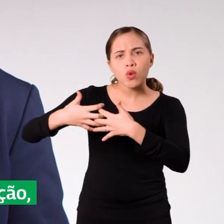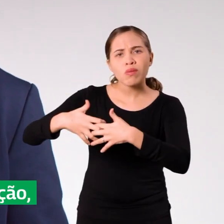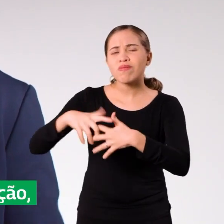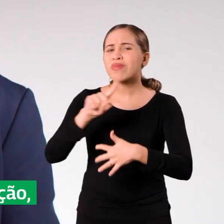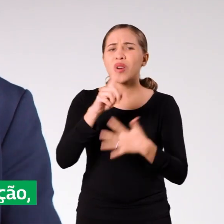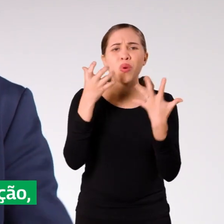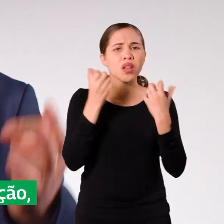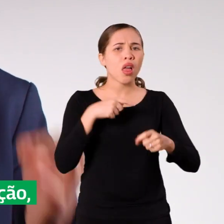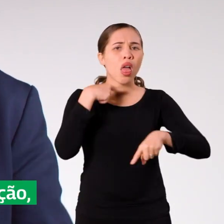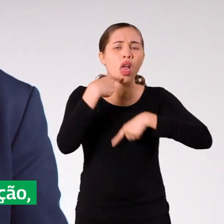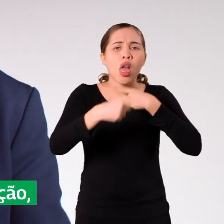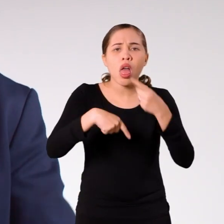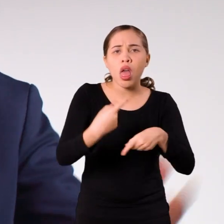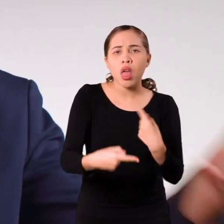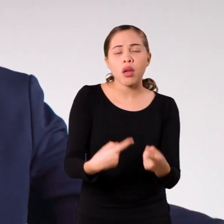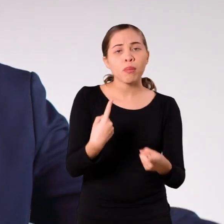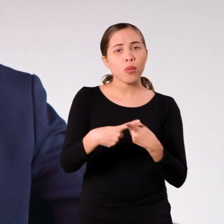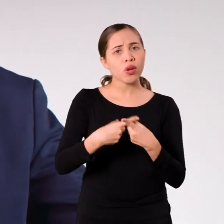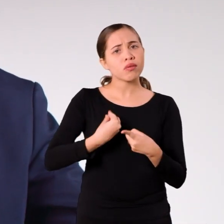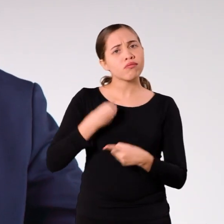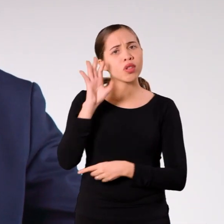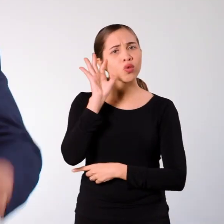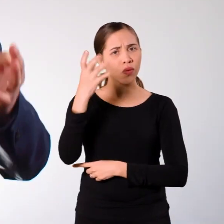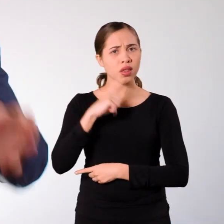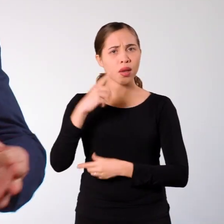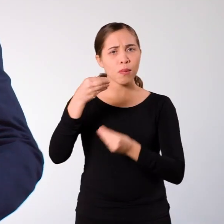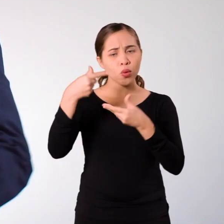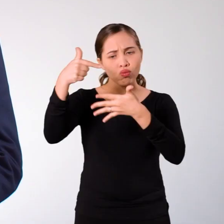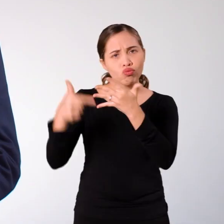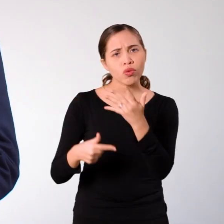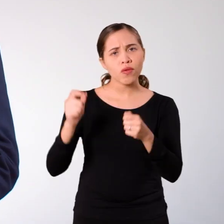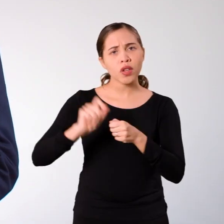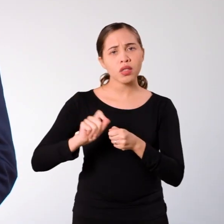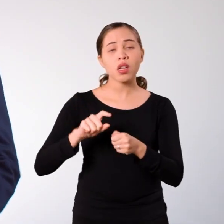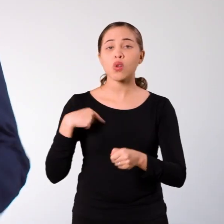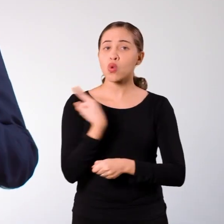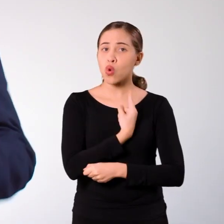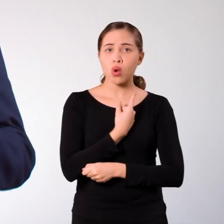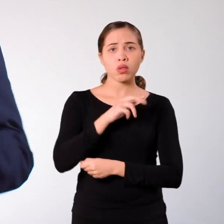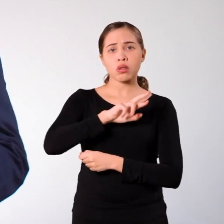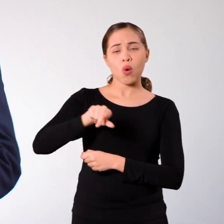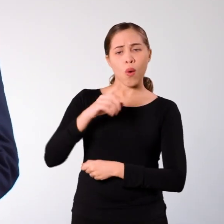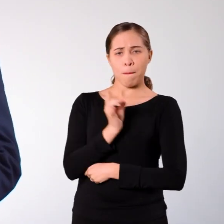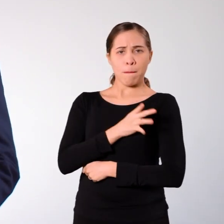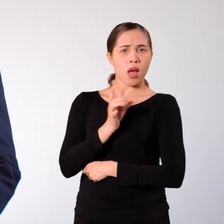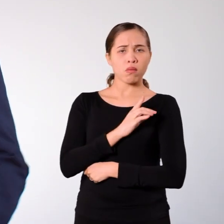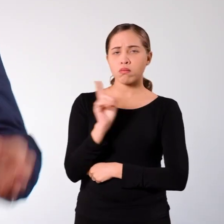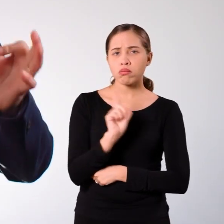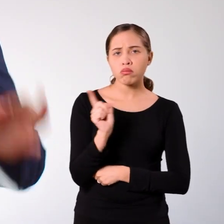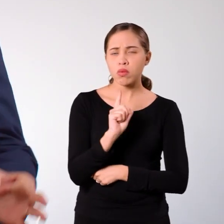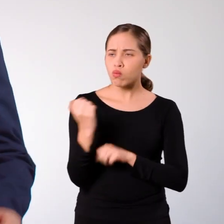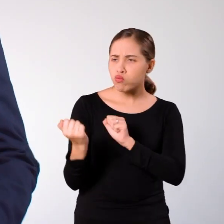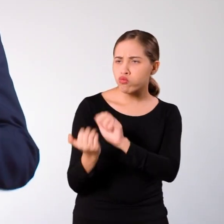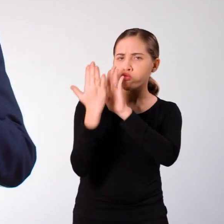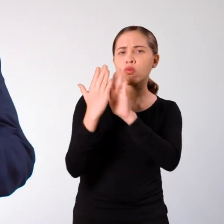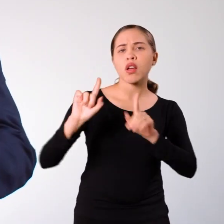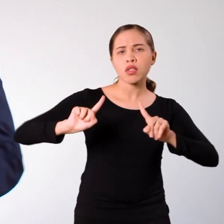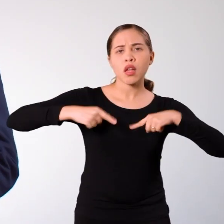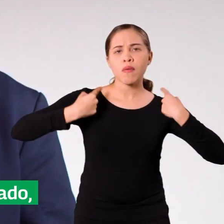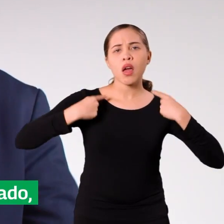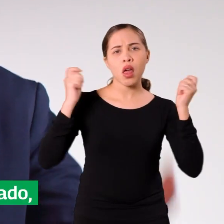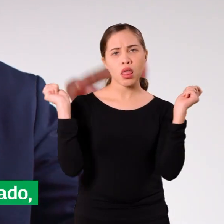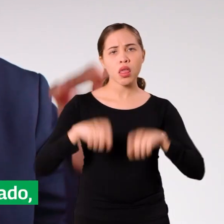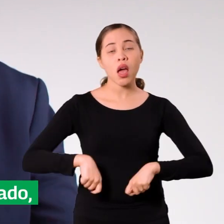aceitar esta enrolação, porque existe solução. Tem muito para fazer e nós não temos medo de encarar o